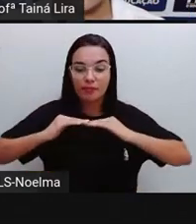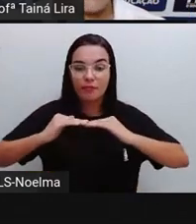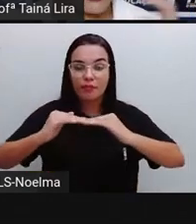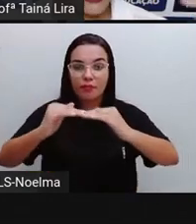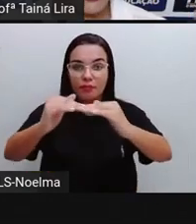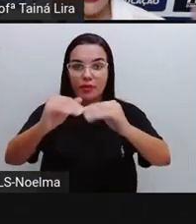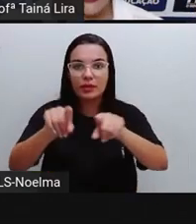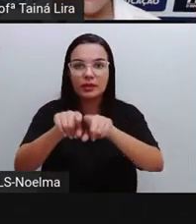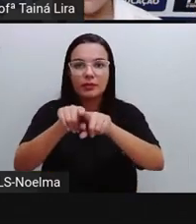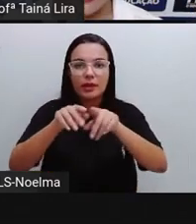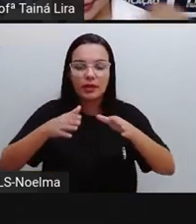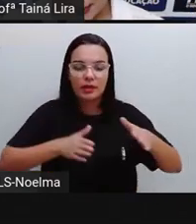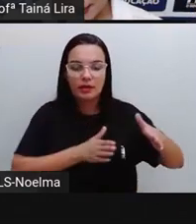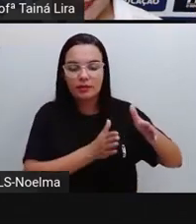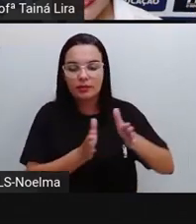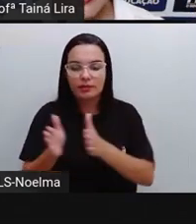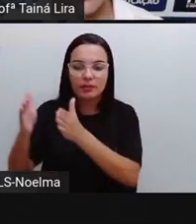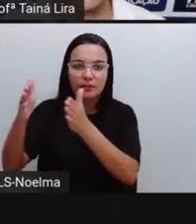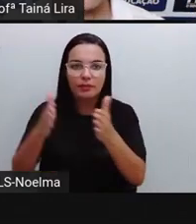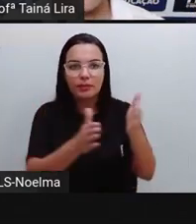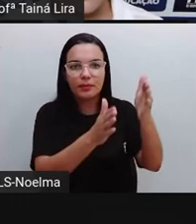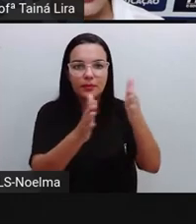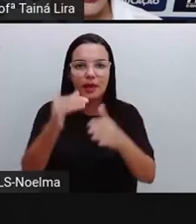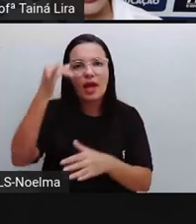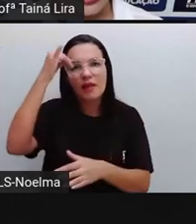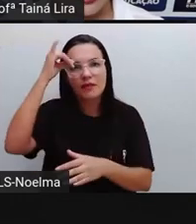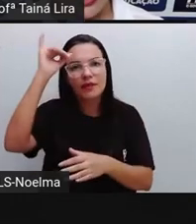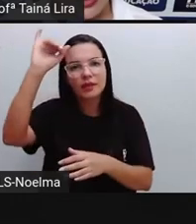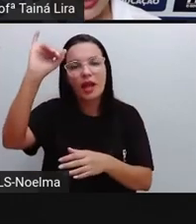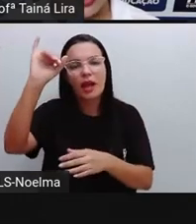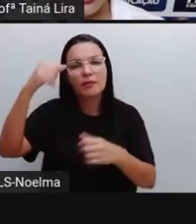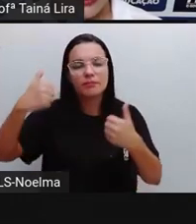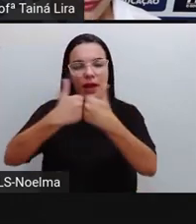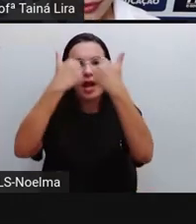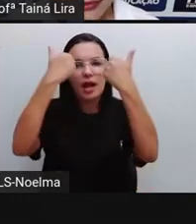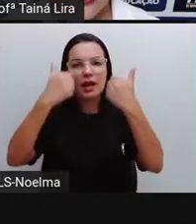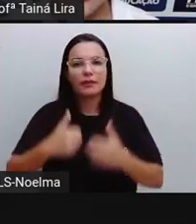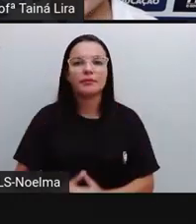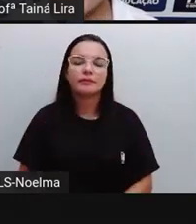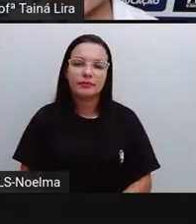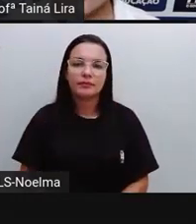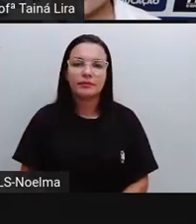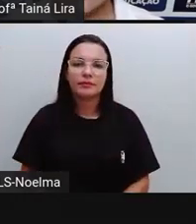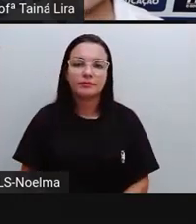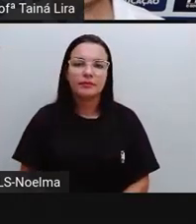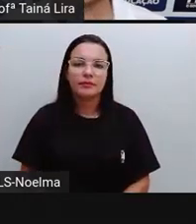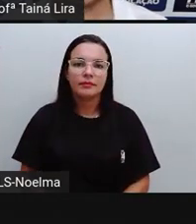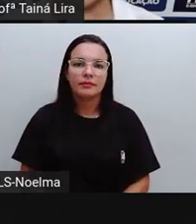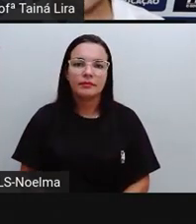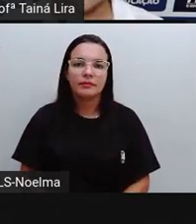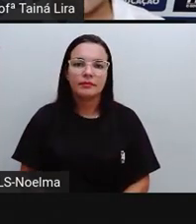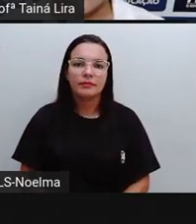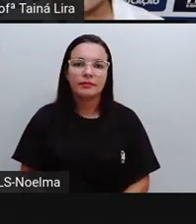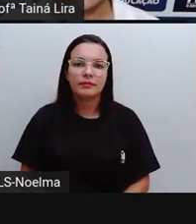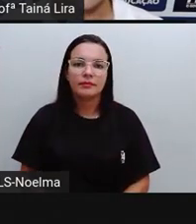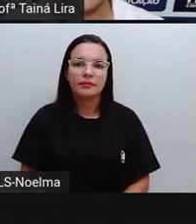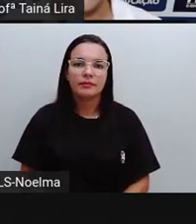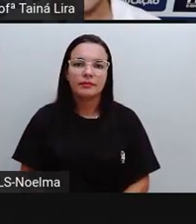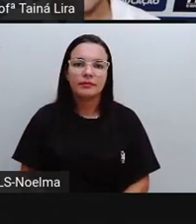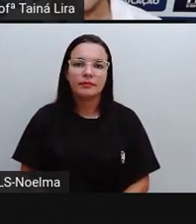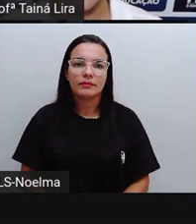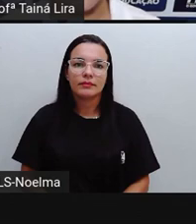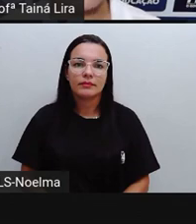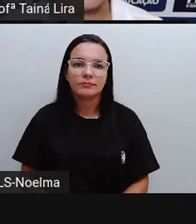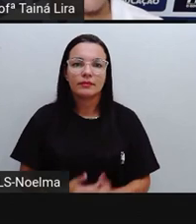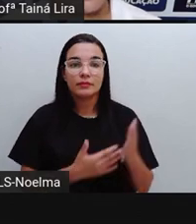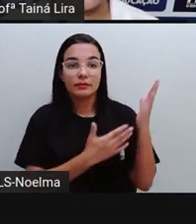vias aqui em feira para evitar acidentes de trânsito, tá bom? José Raimundo